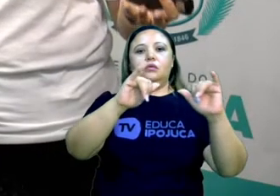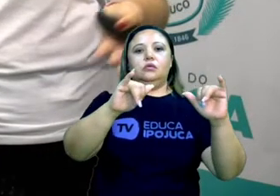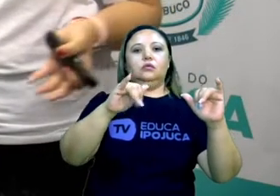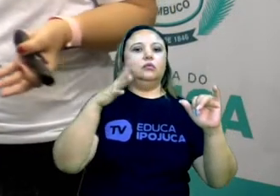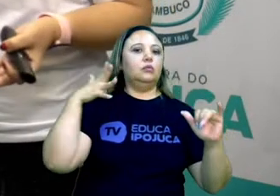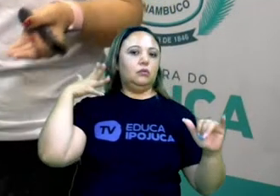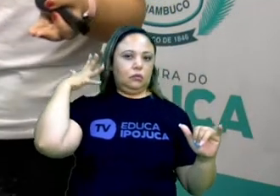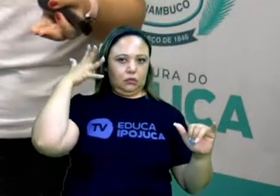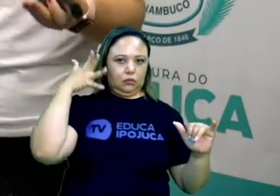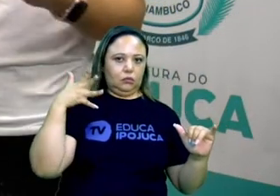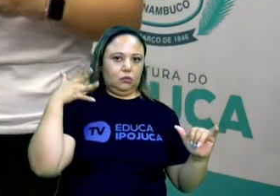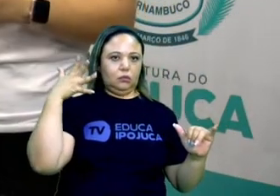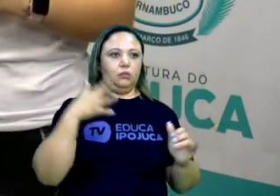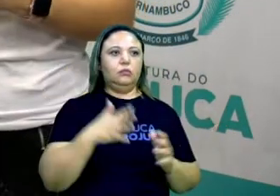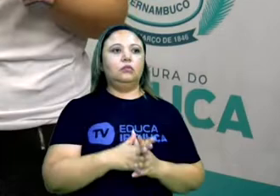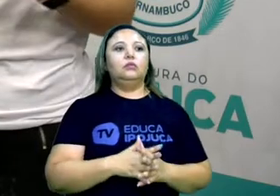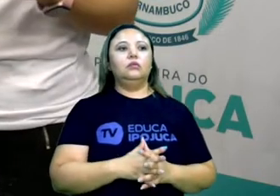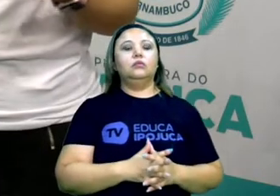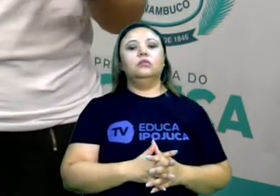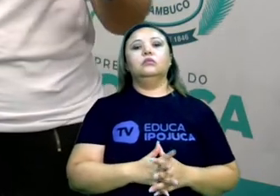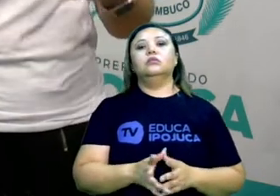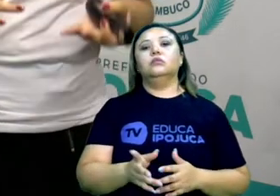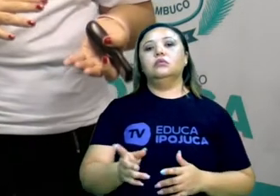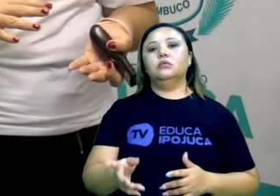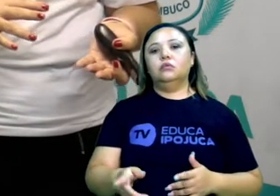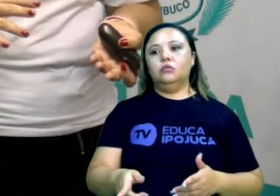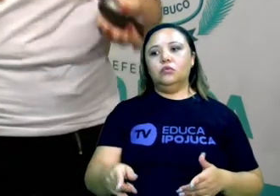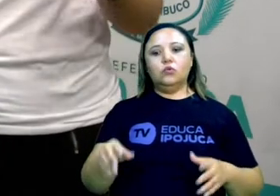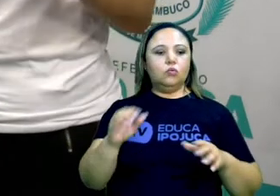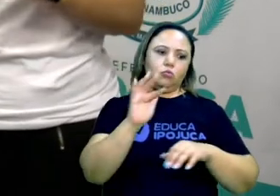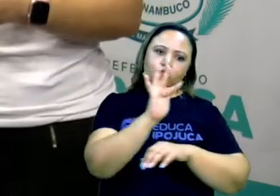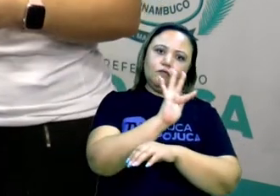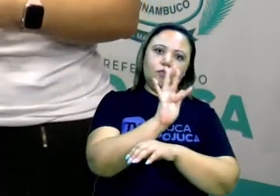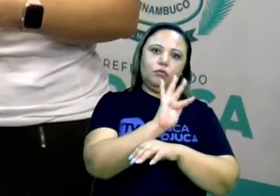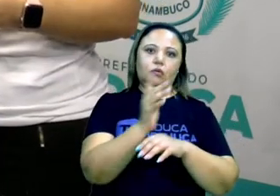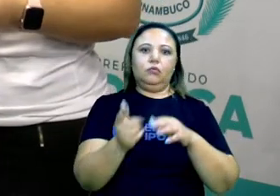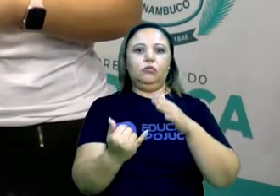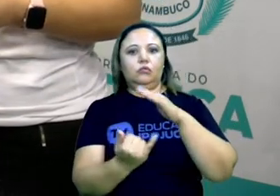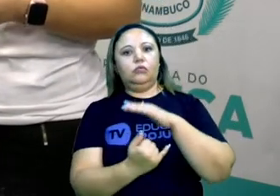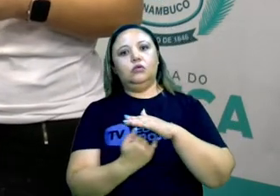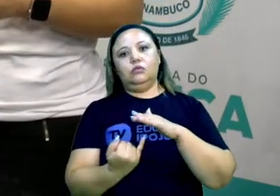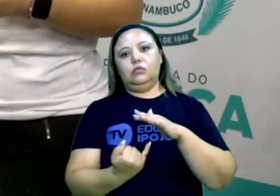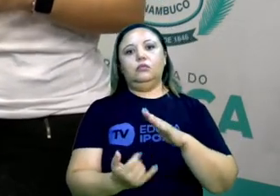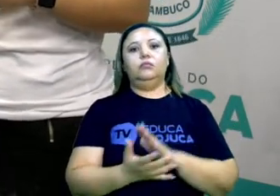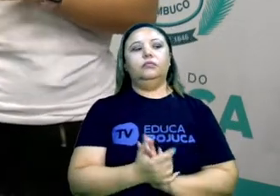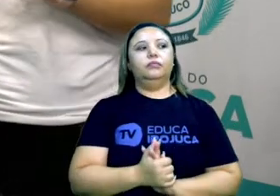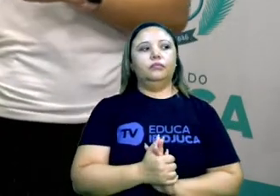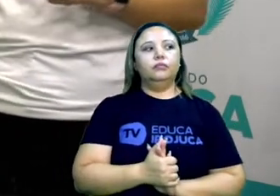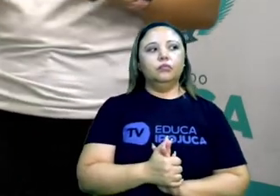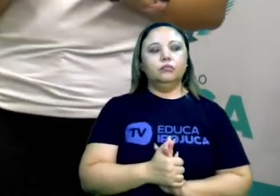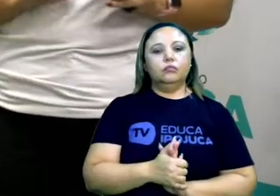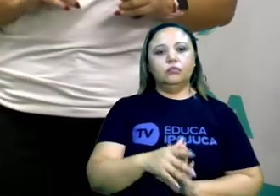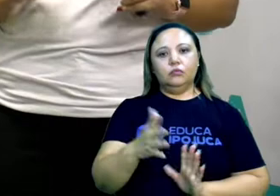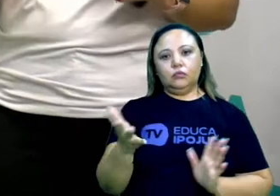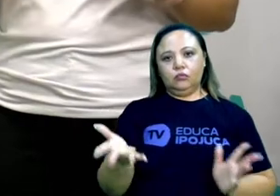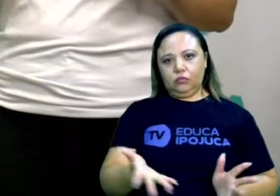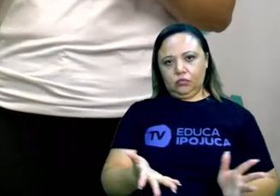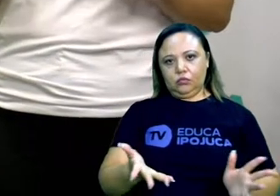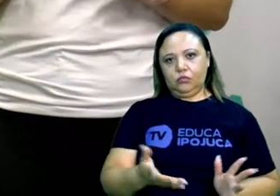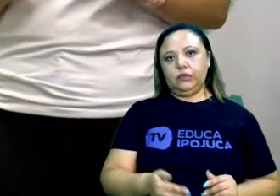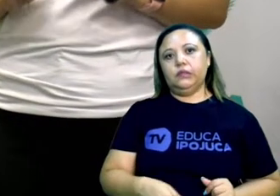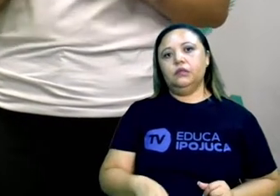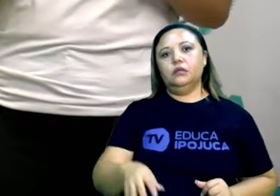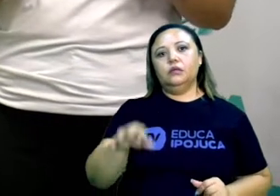mensagem que a gente repassa, seja ela num momento mais formal ou não. Então, vamos ver agora